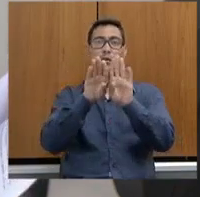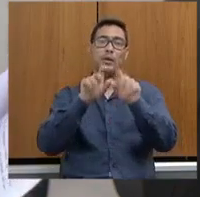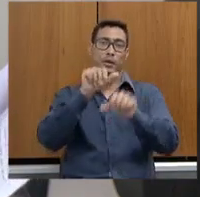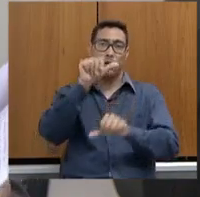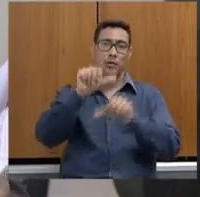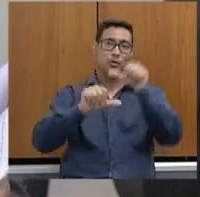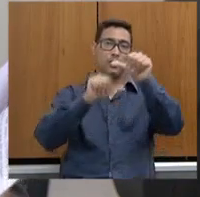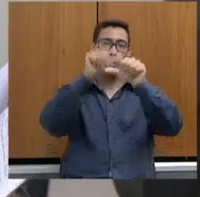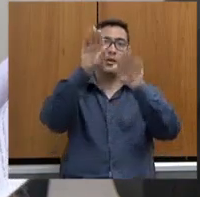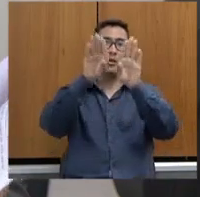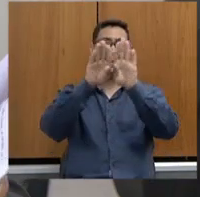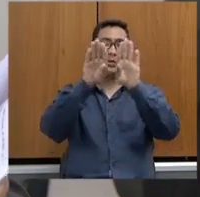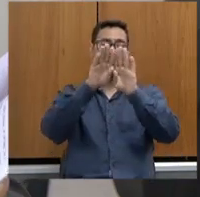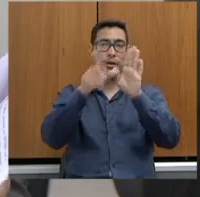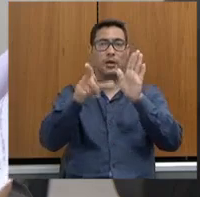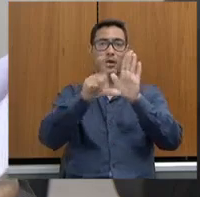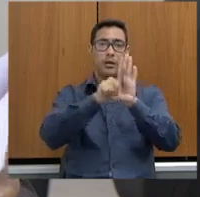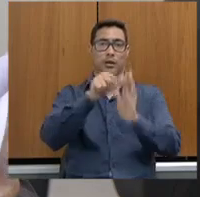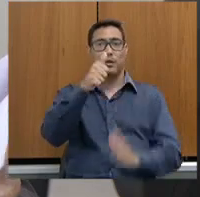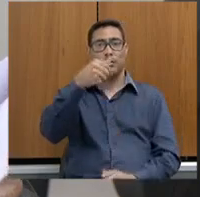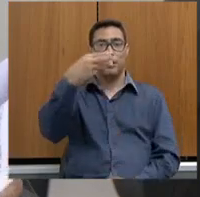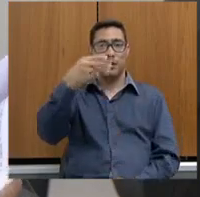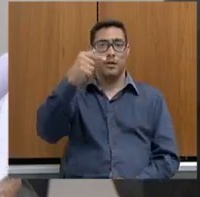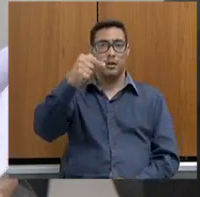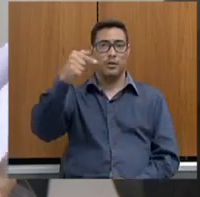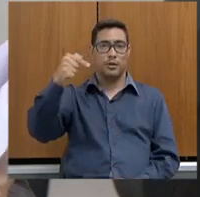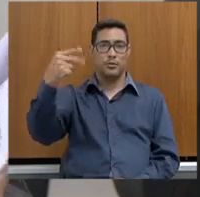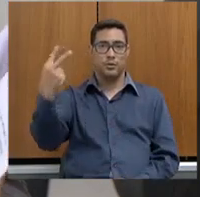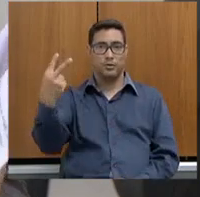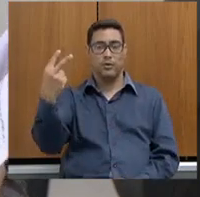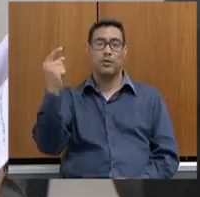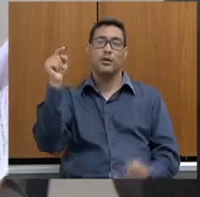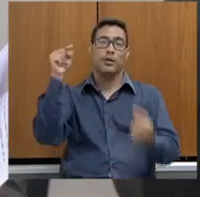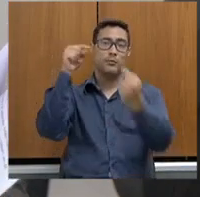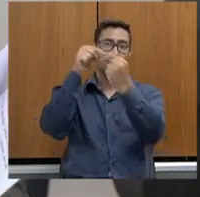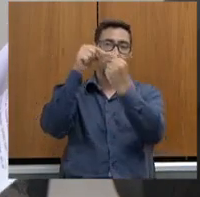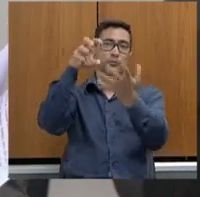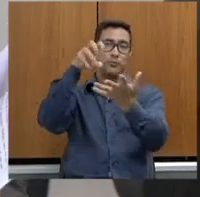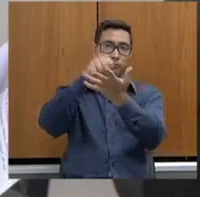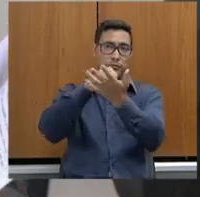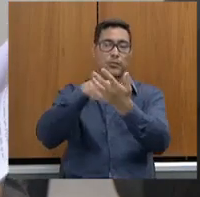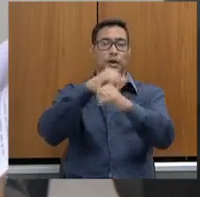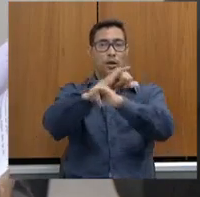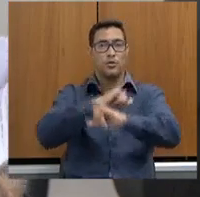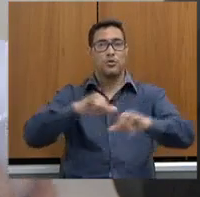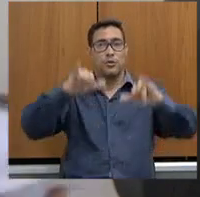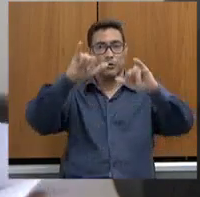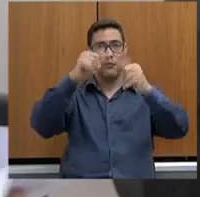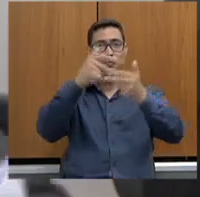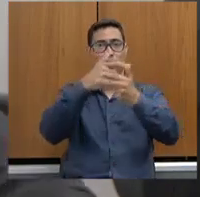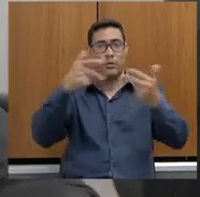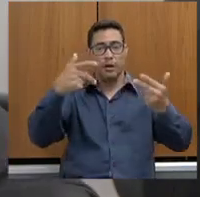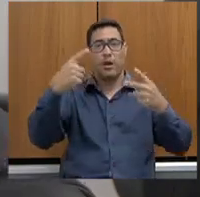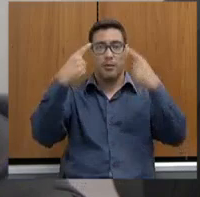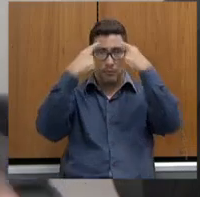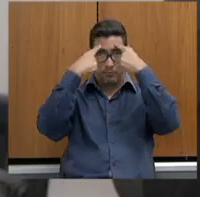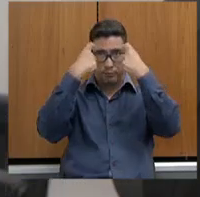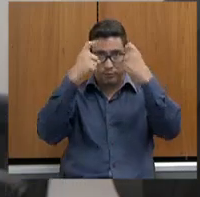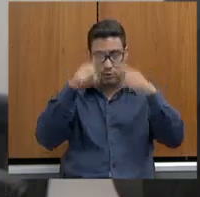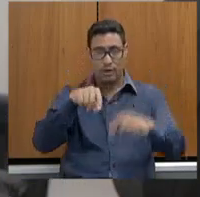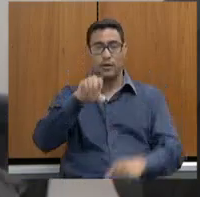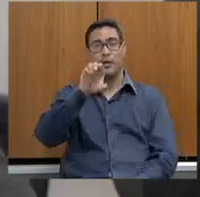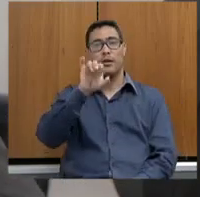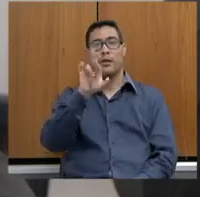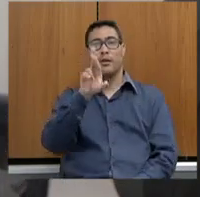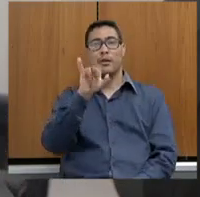também a Lei 13.772, a qual dispõe sobre o registro e a divulgação de dados relativos à violência e criminalidade. Ou seja,